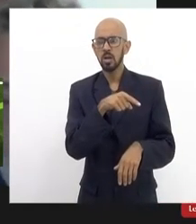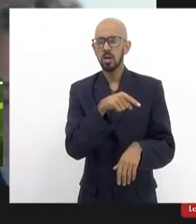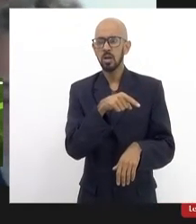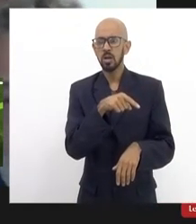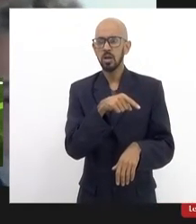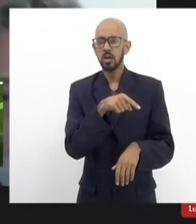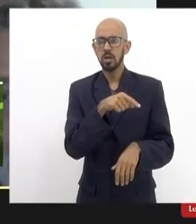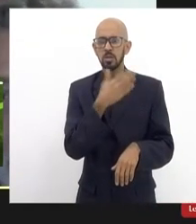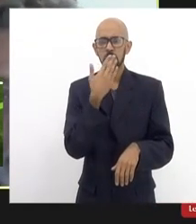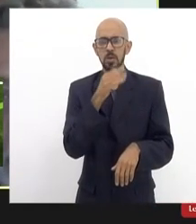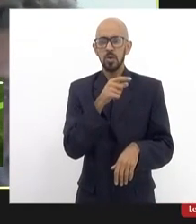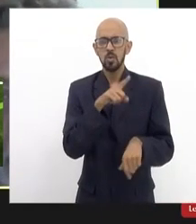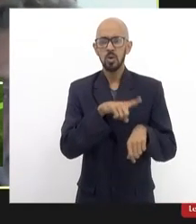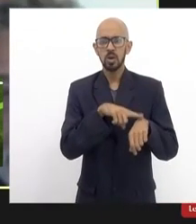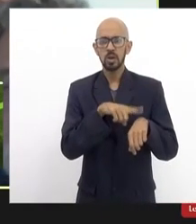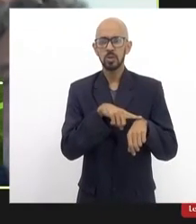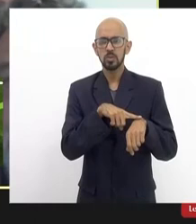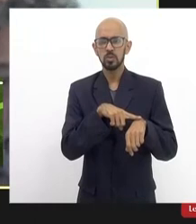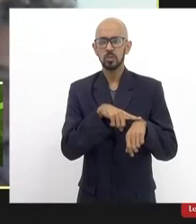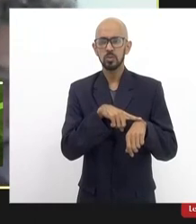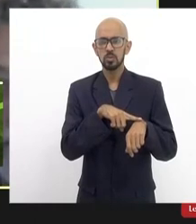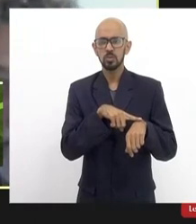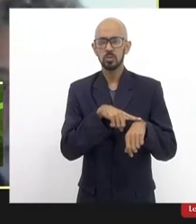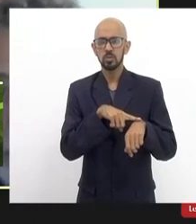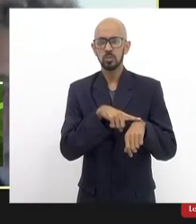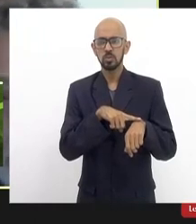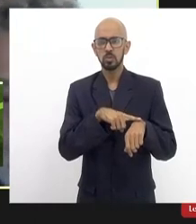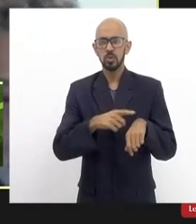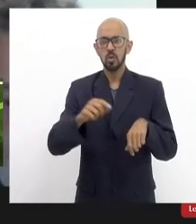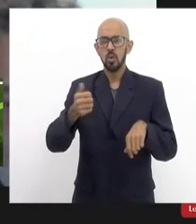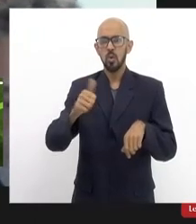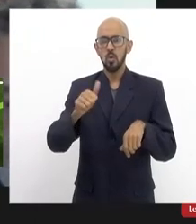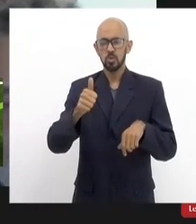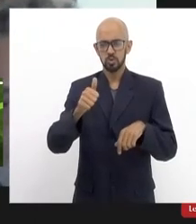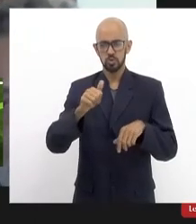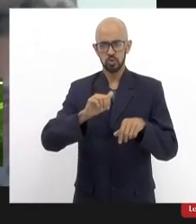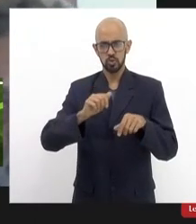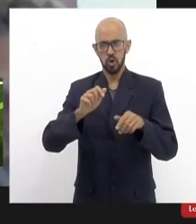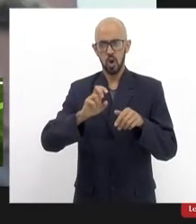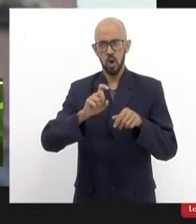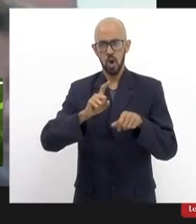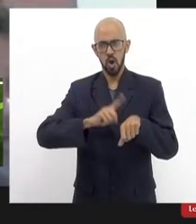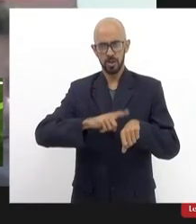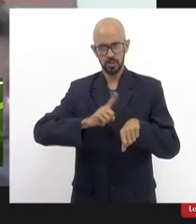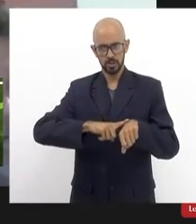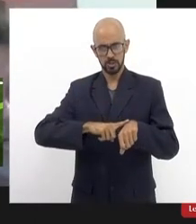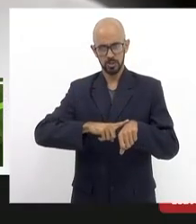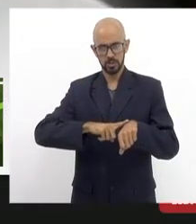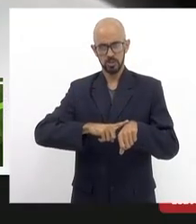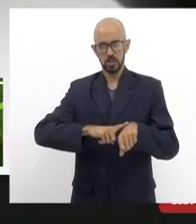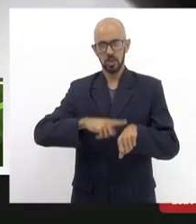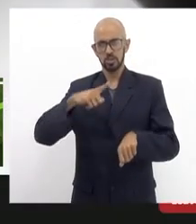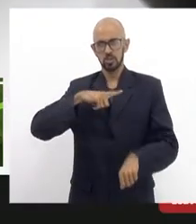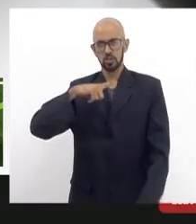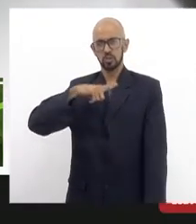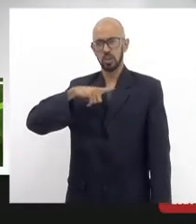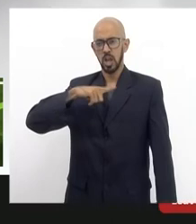Paulo pode explicar às 11 horas às 11 horas temos uma